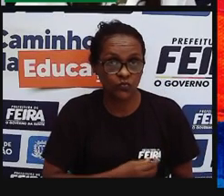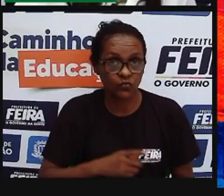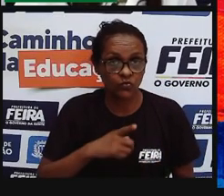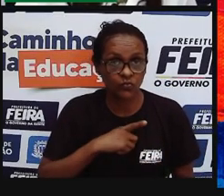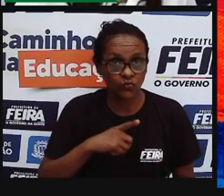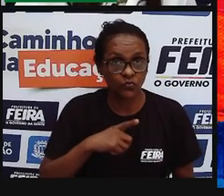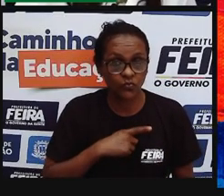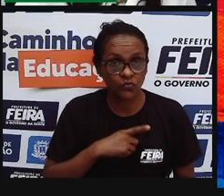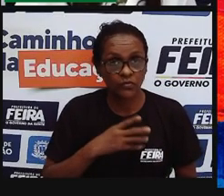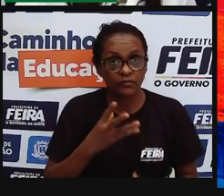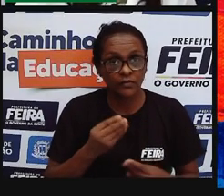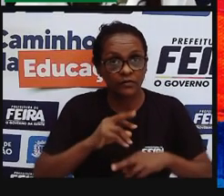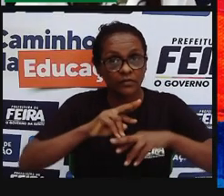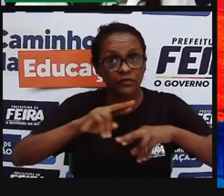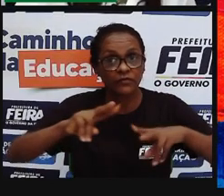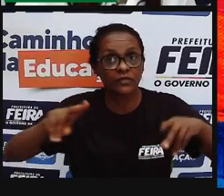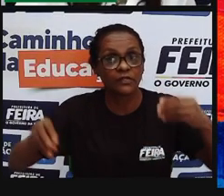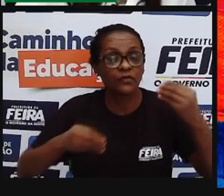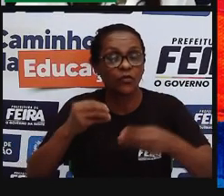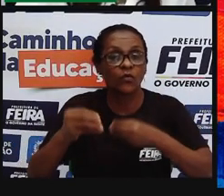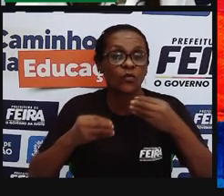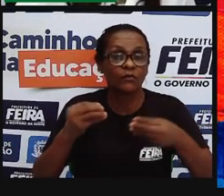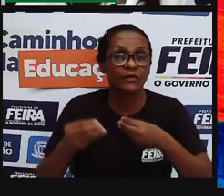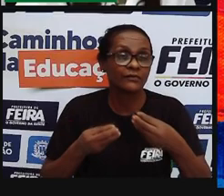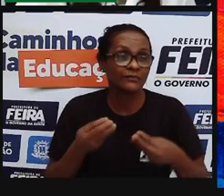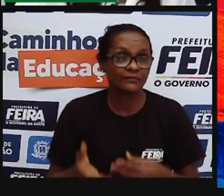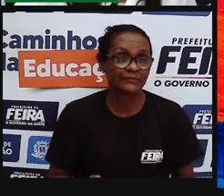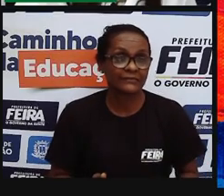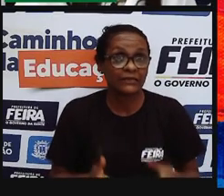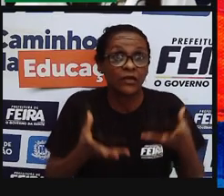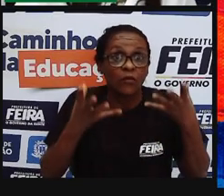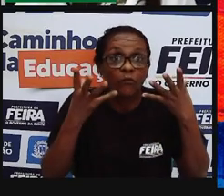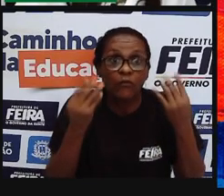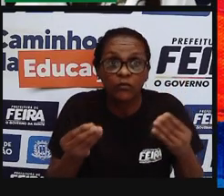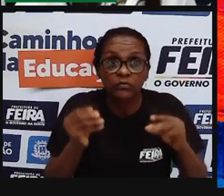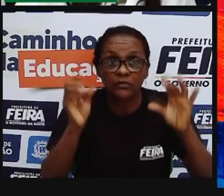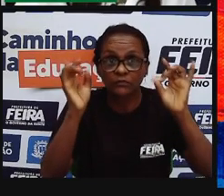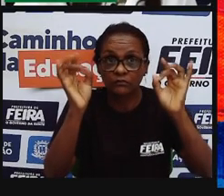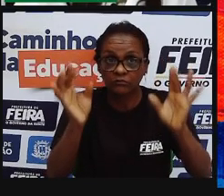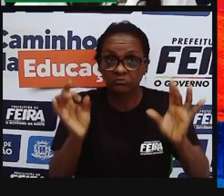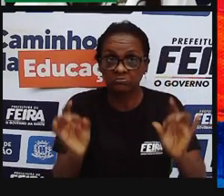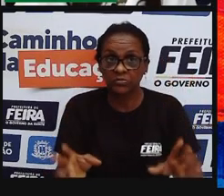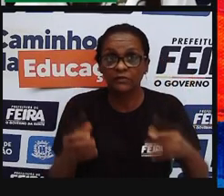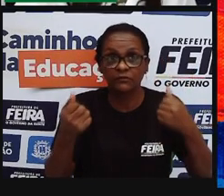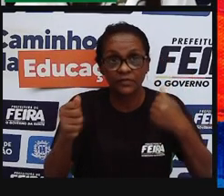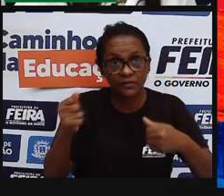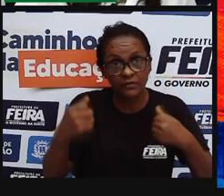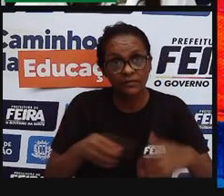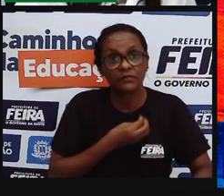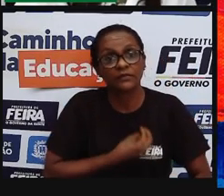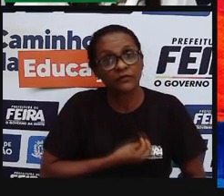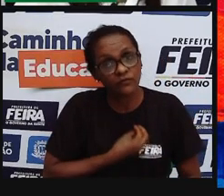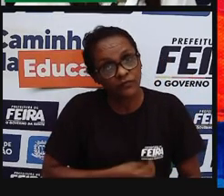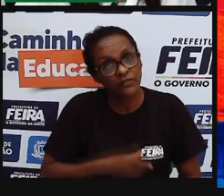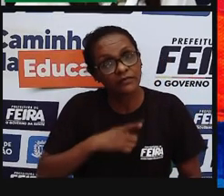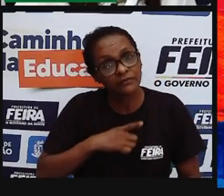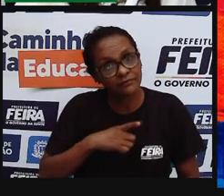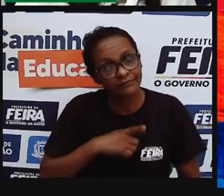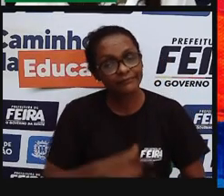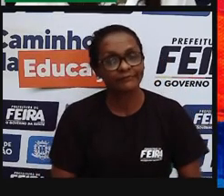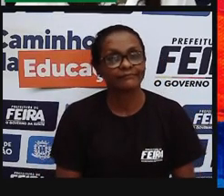Currupião, Rolinha, Rolinha, Fogo Apagou, Andorinha Voou, e Sariema Cantou,